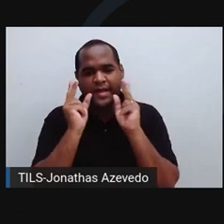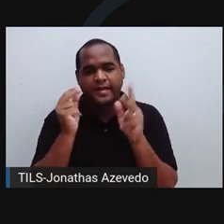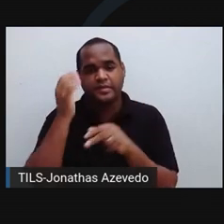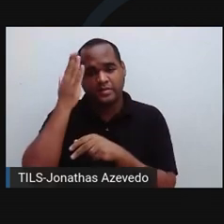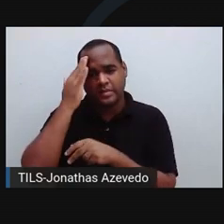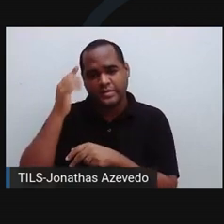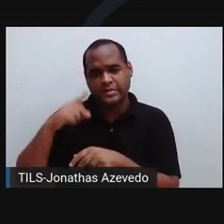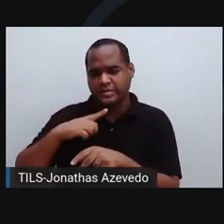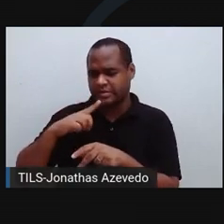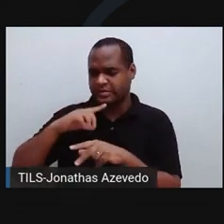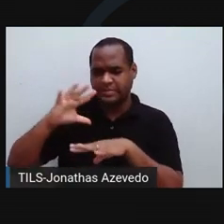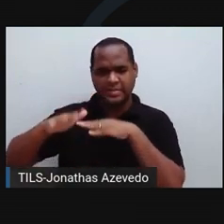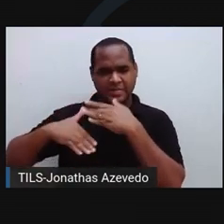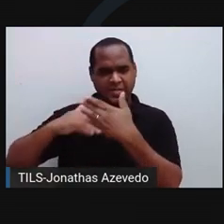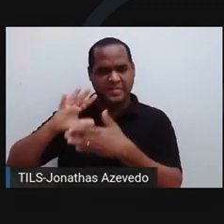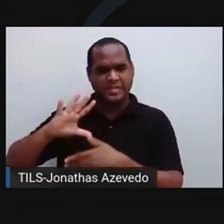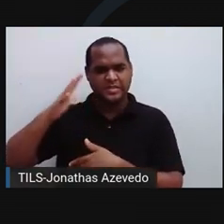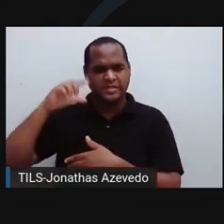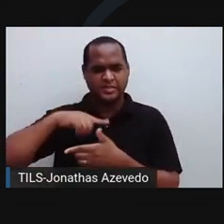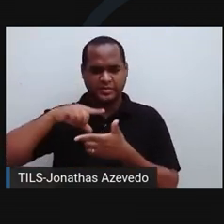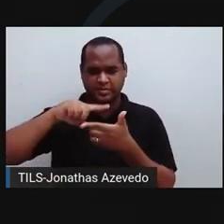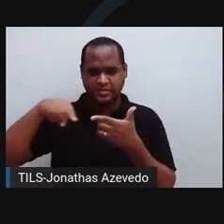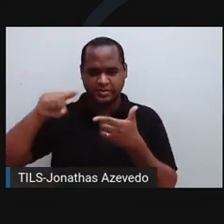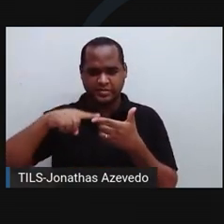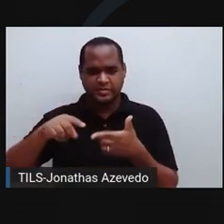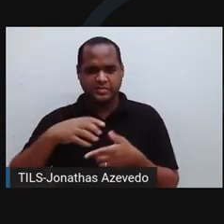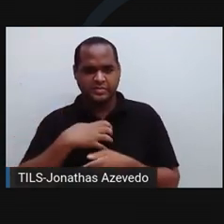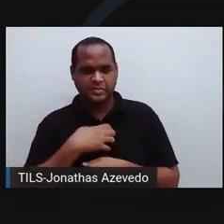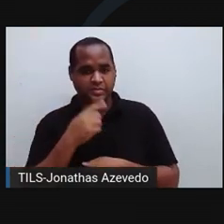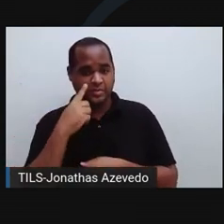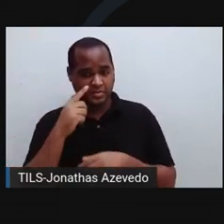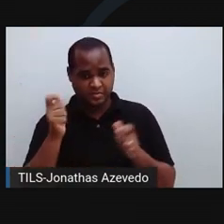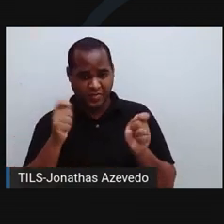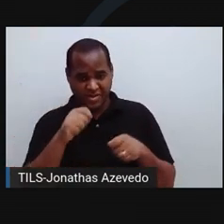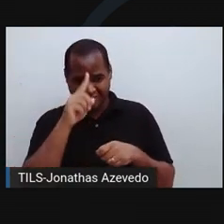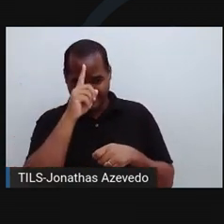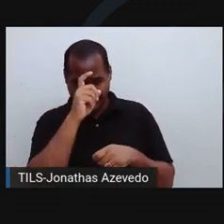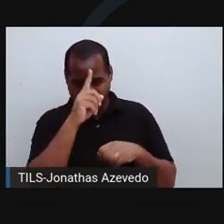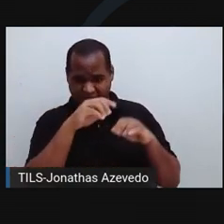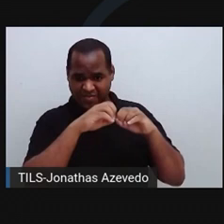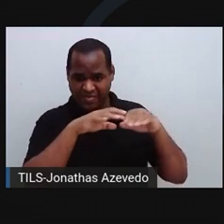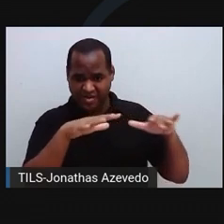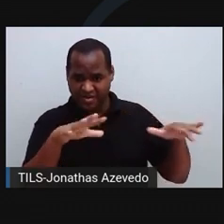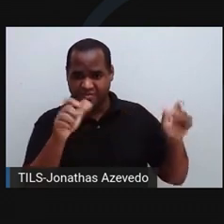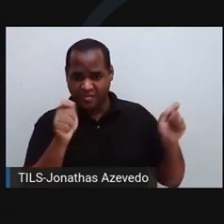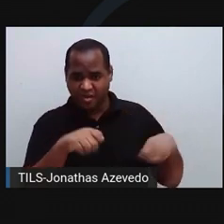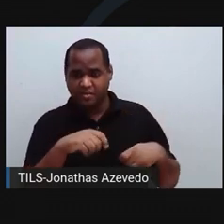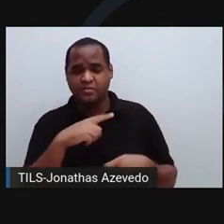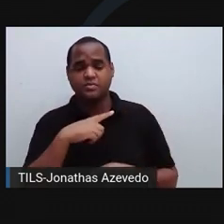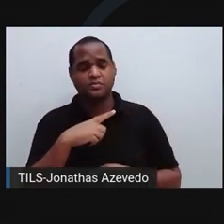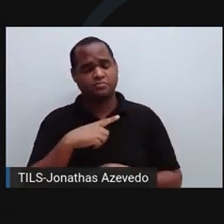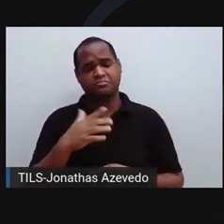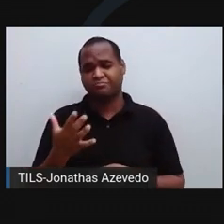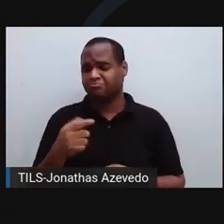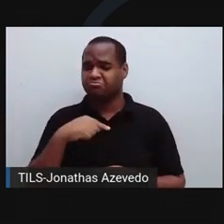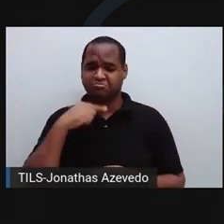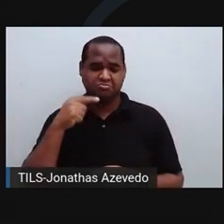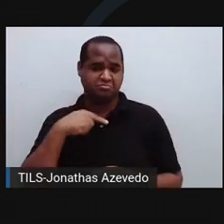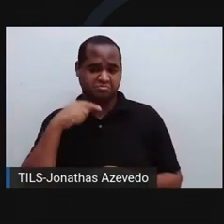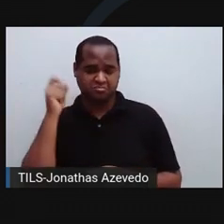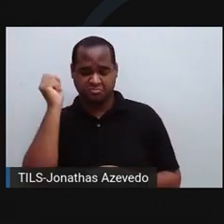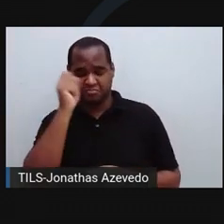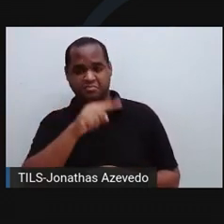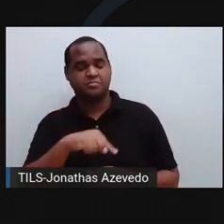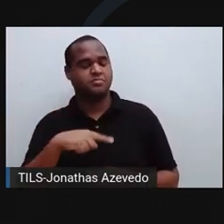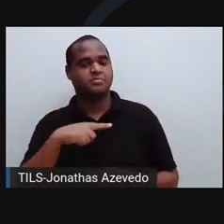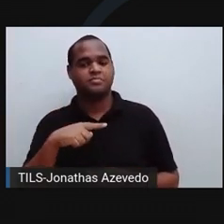controle ou que existe um surto no Estado. Certo, mas existe um grande risco desse fungo para quem está fora dos hospitais? A princípio, não. A resistência microbiana,